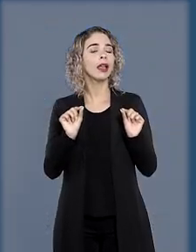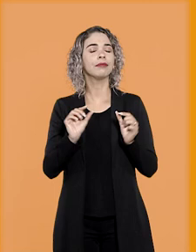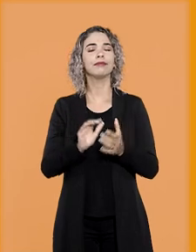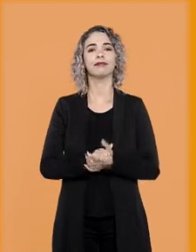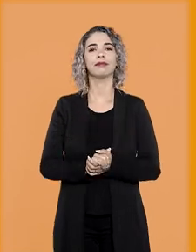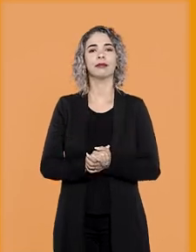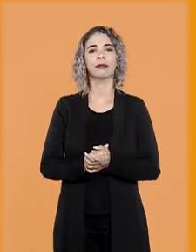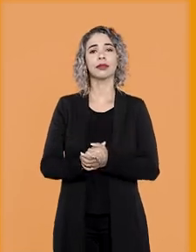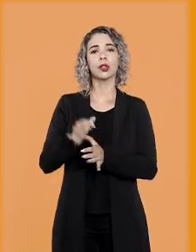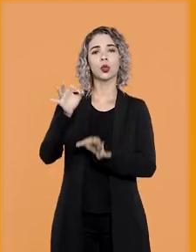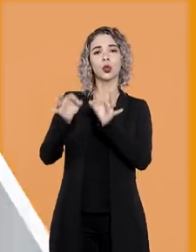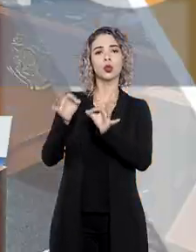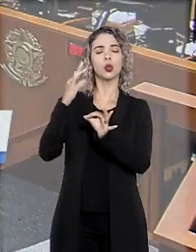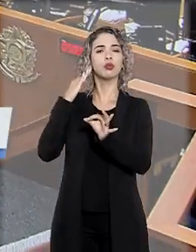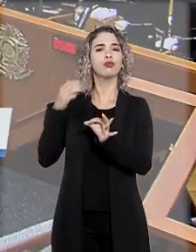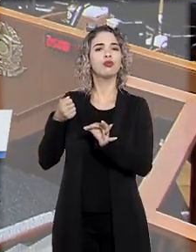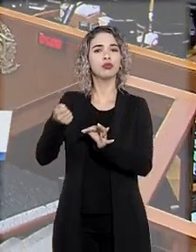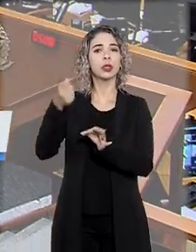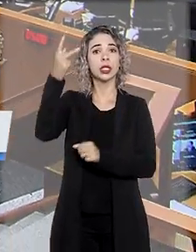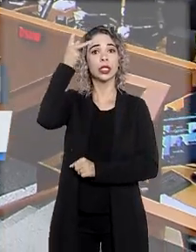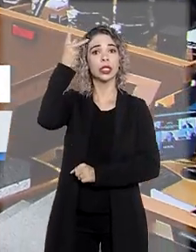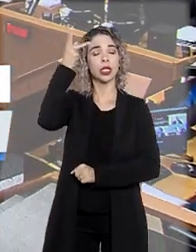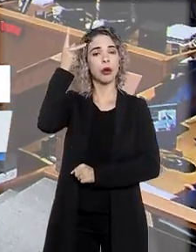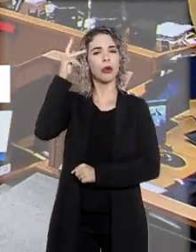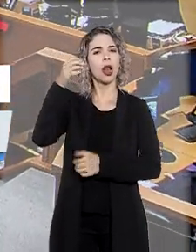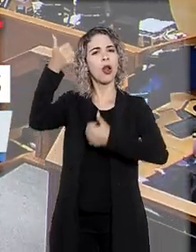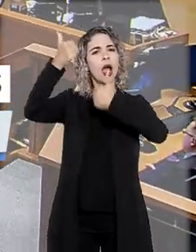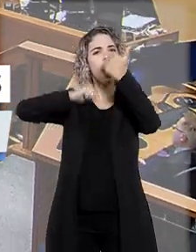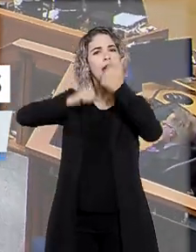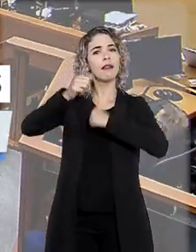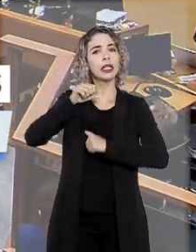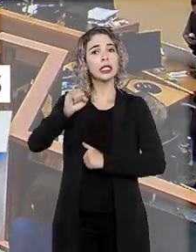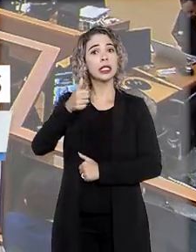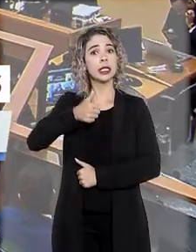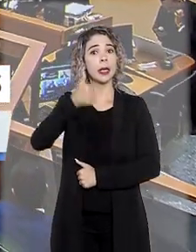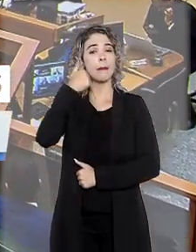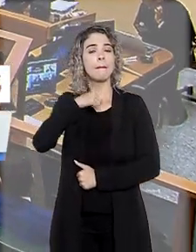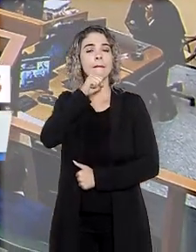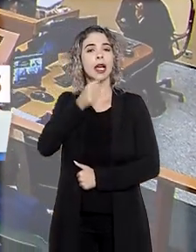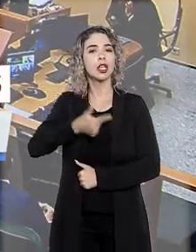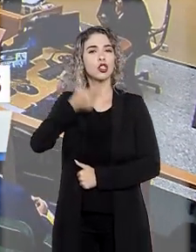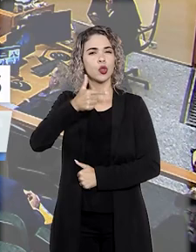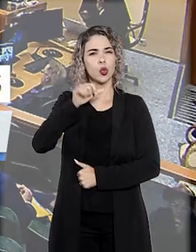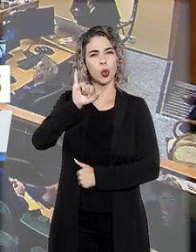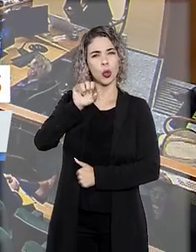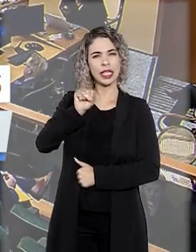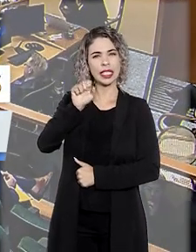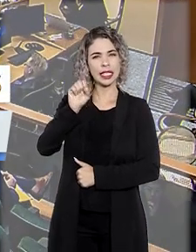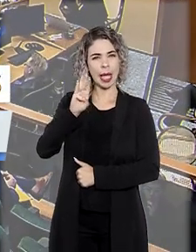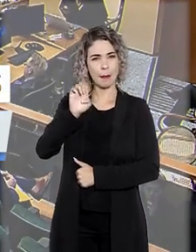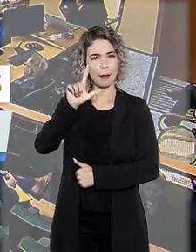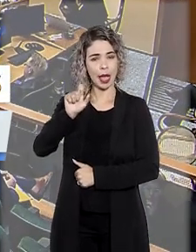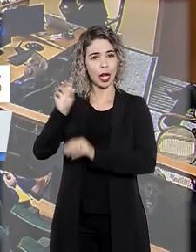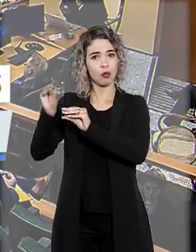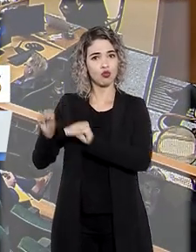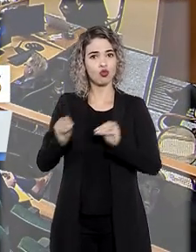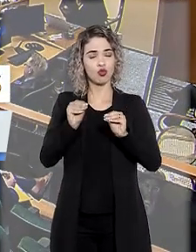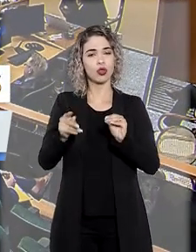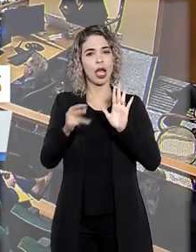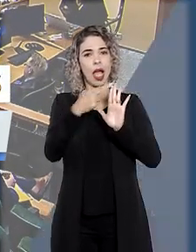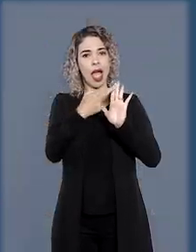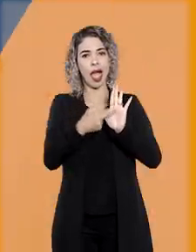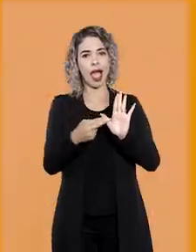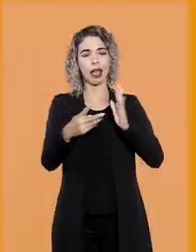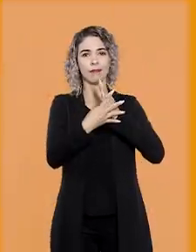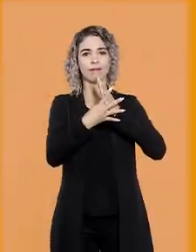você vai ver. Juízo da execução em São Paulo deve avaliar se madrasta de Isabela Nardone pode migrar para o